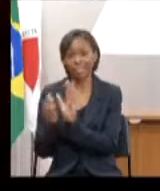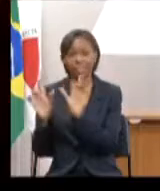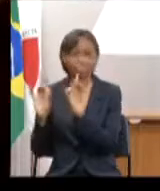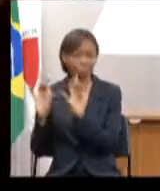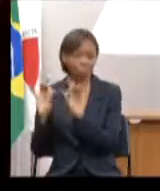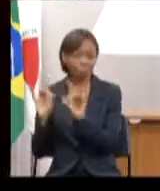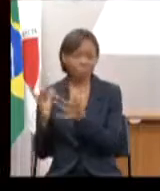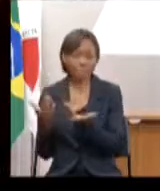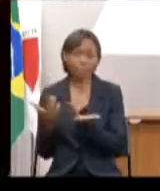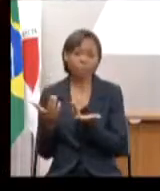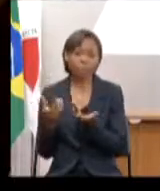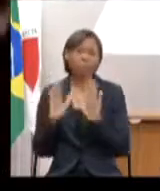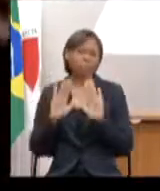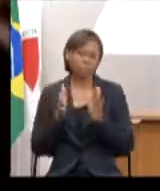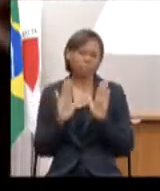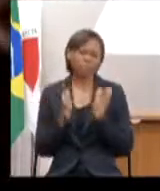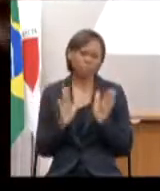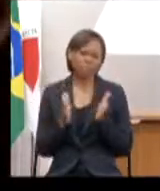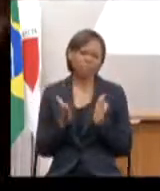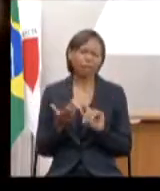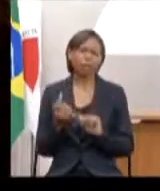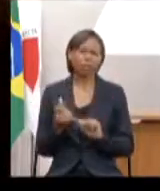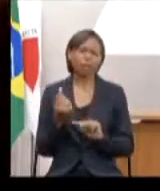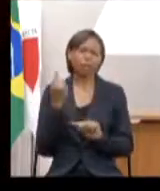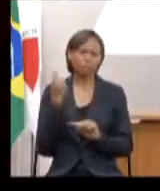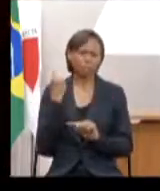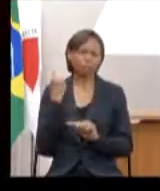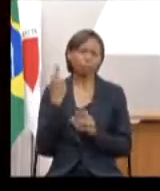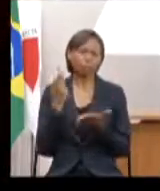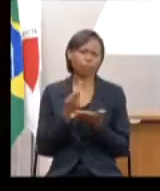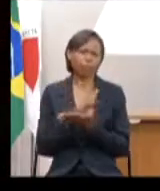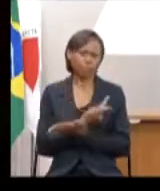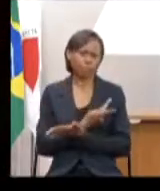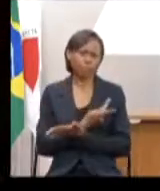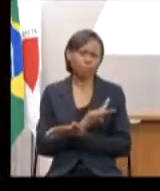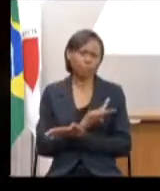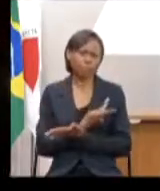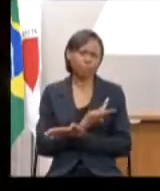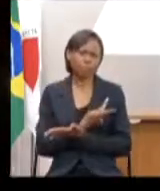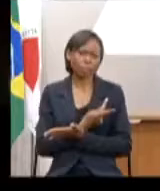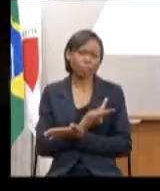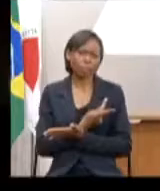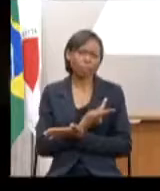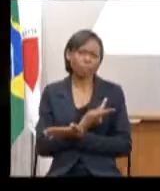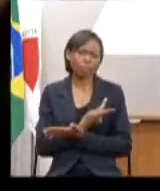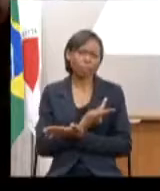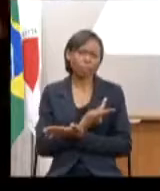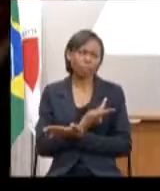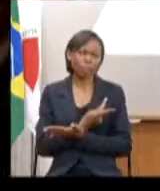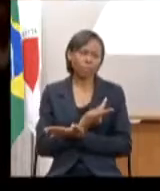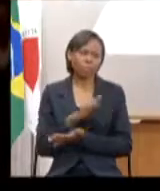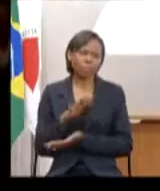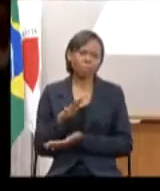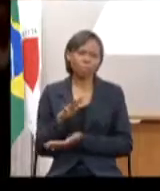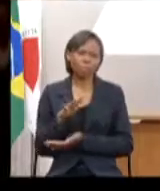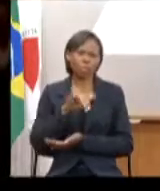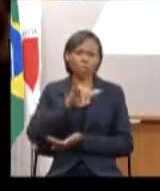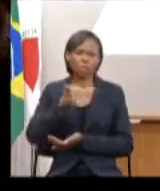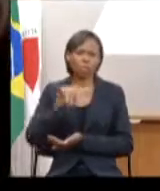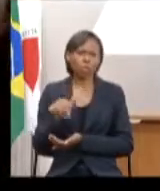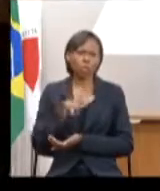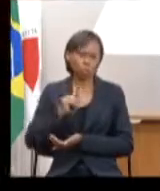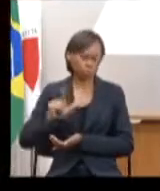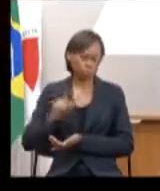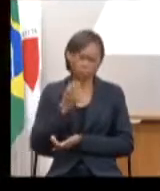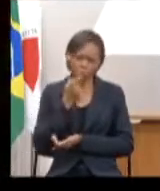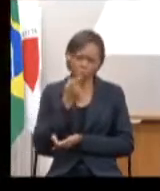que era tudo já evidente naquela ocasião. Me refiro a julho desse ano, poucos meses